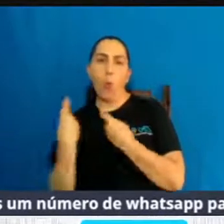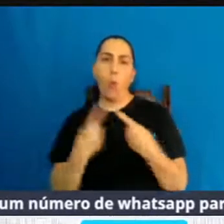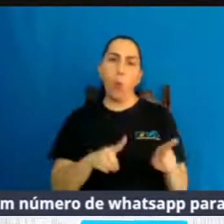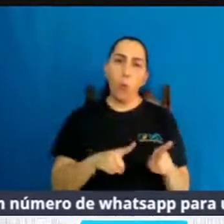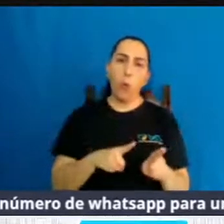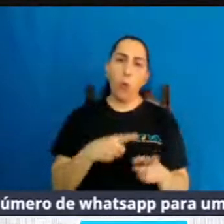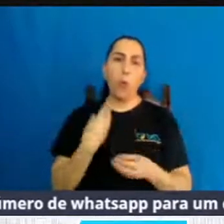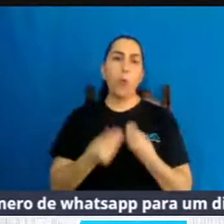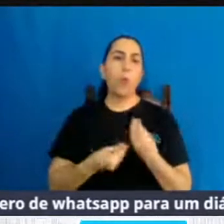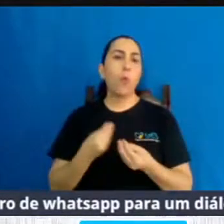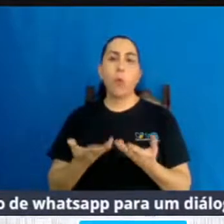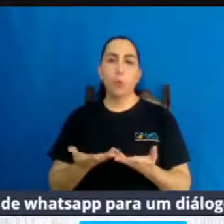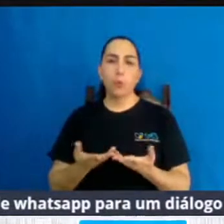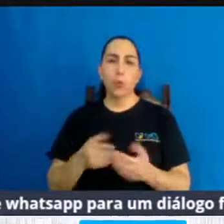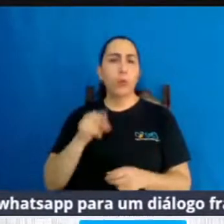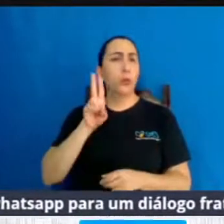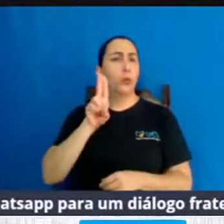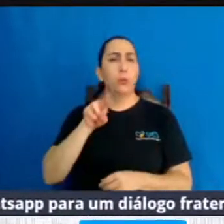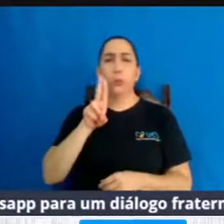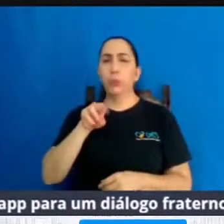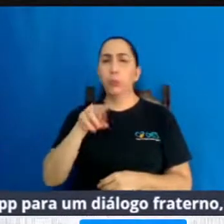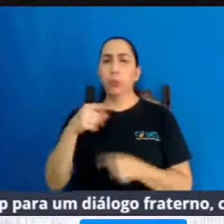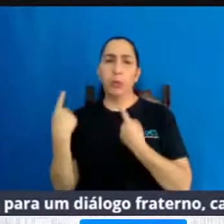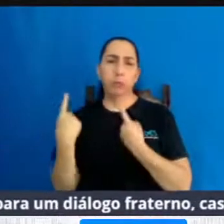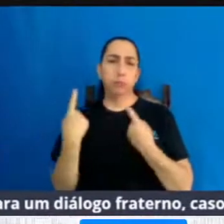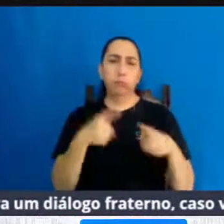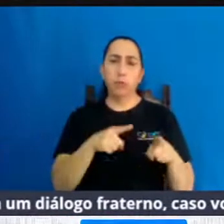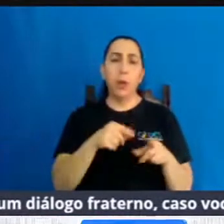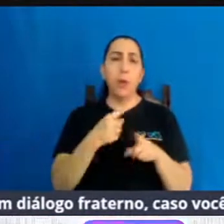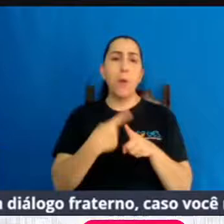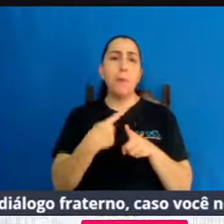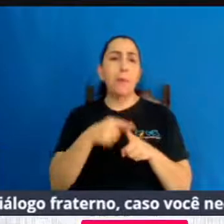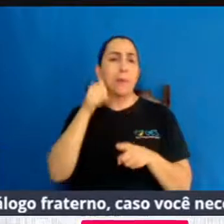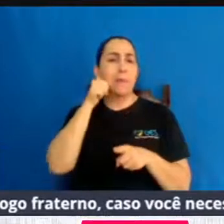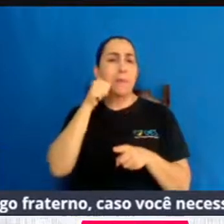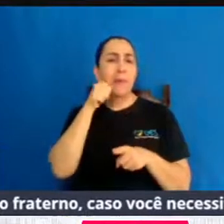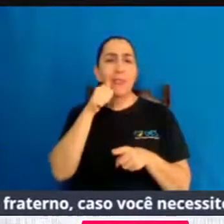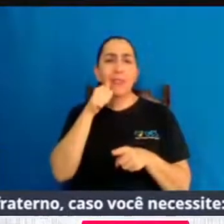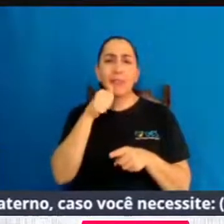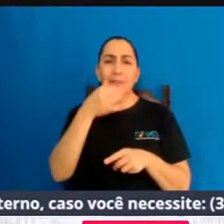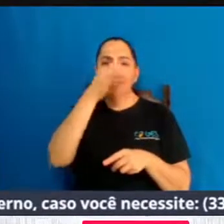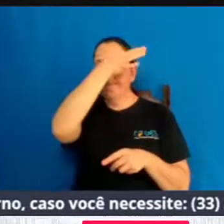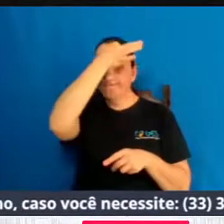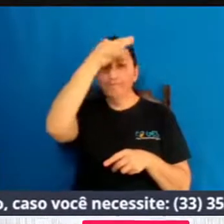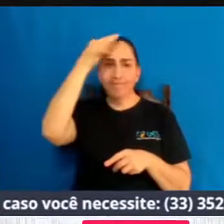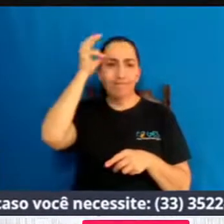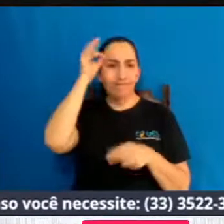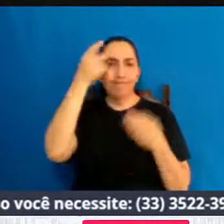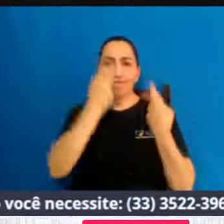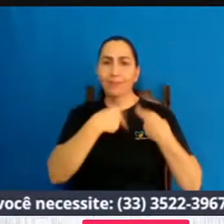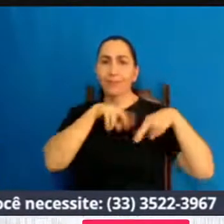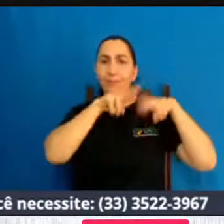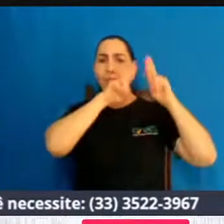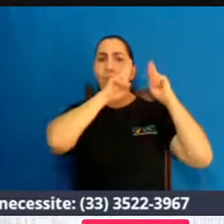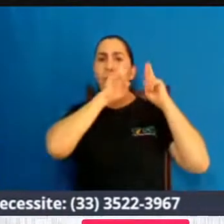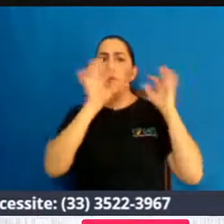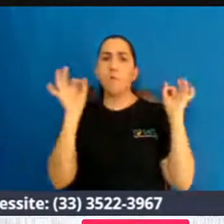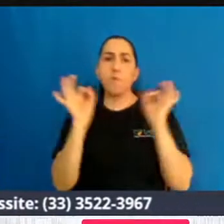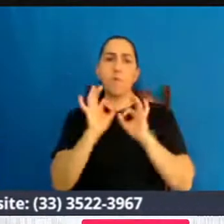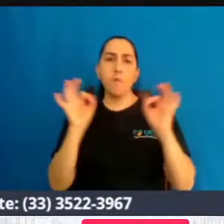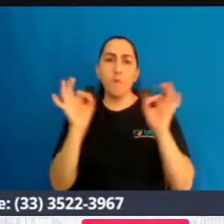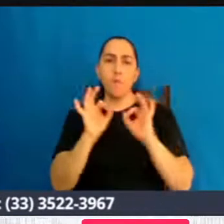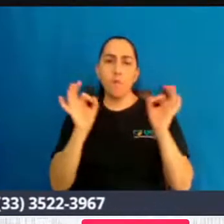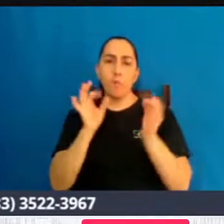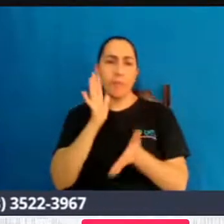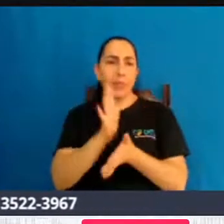condenaremos a menina que não tem nem noção do que faz, ela não é responsável, nem mesmo penalmente,